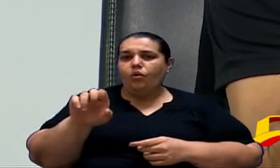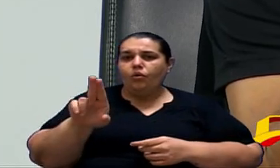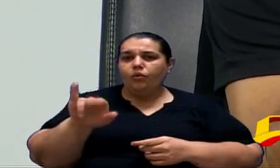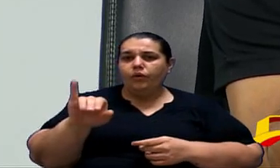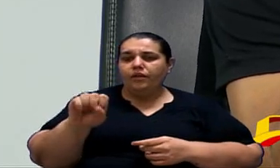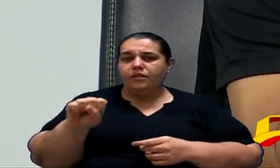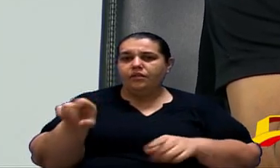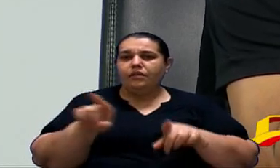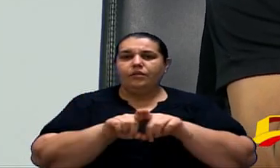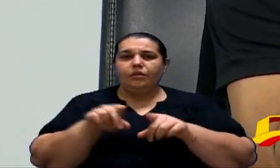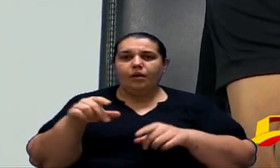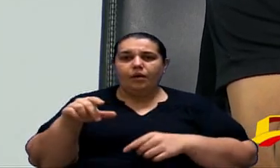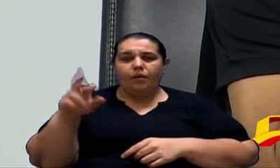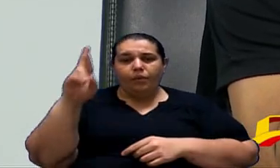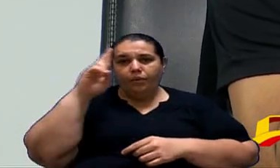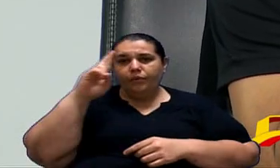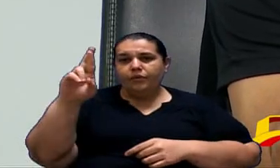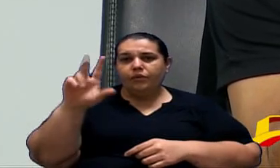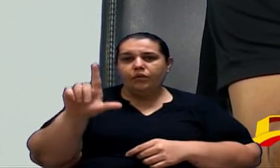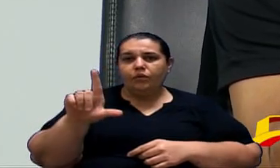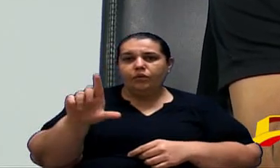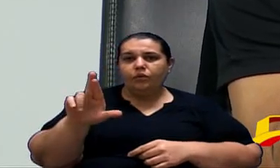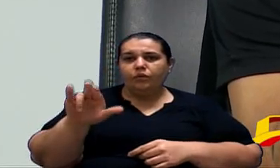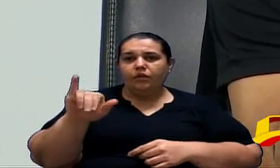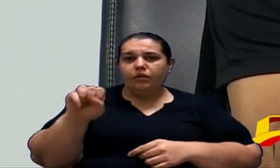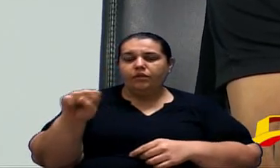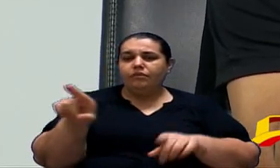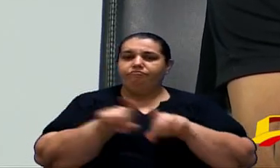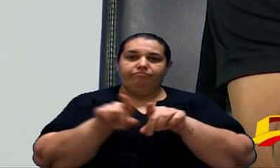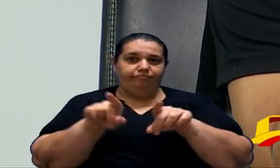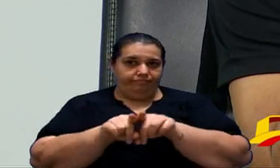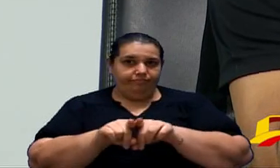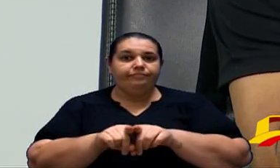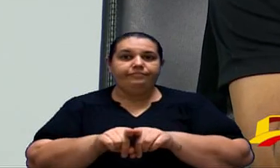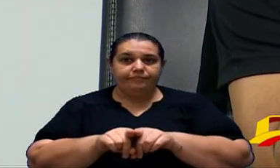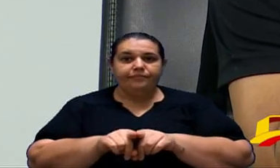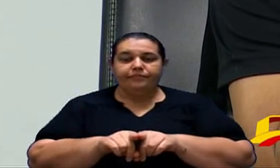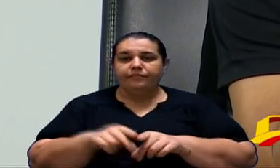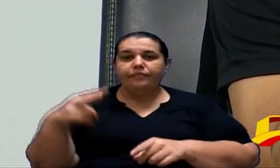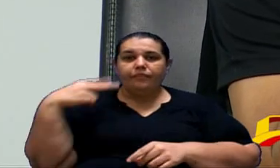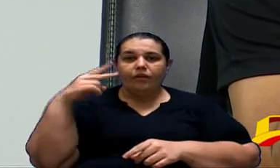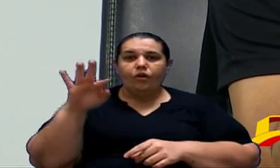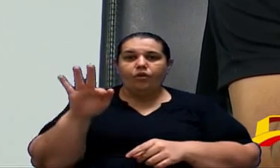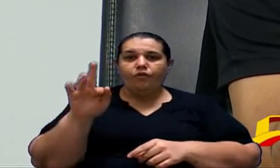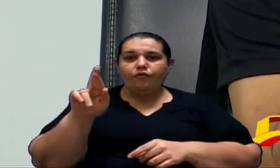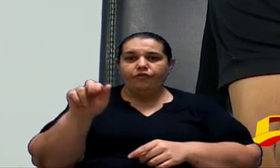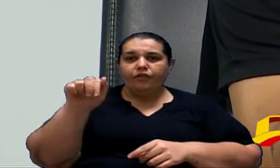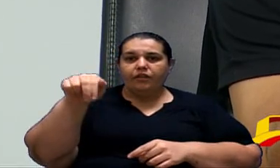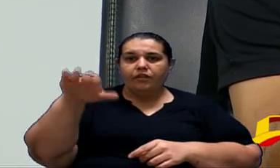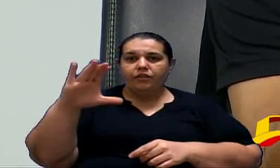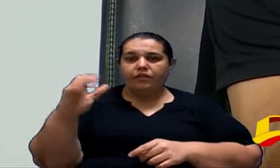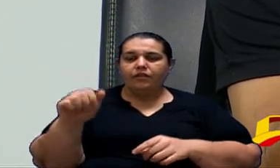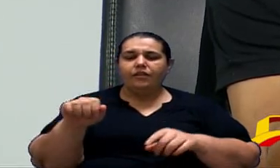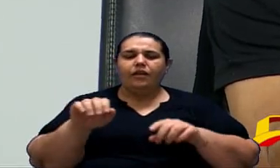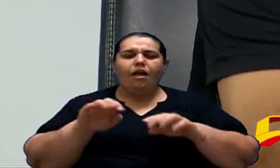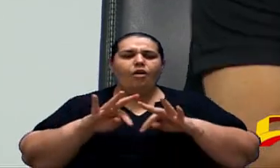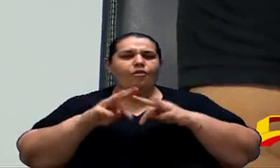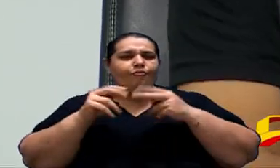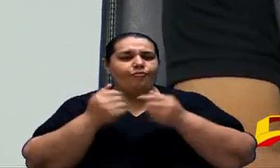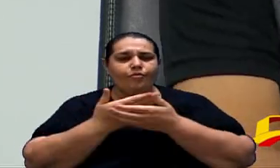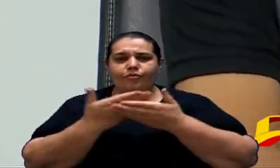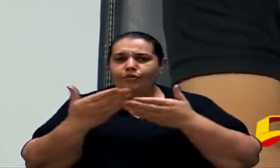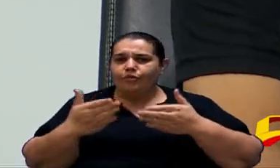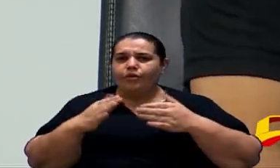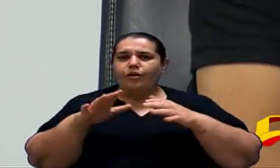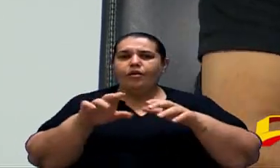o nosso presidente Luiz também o vereador França e os demais que estão